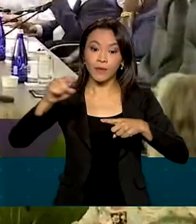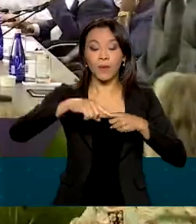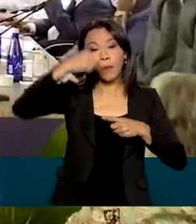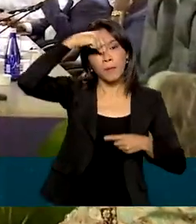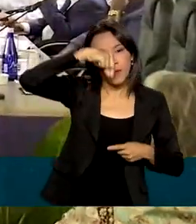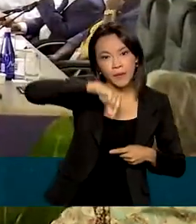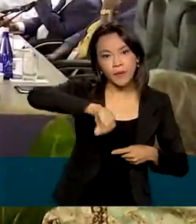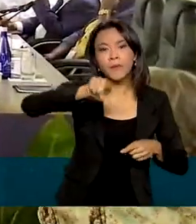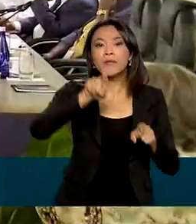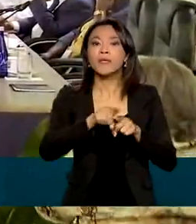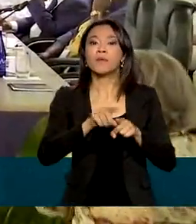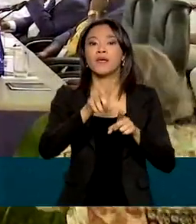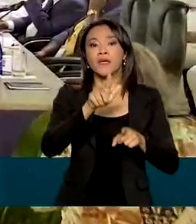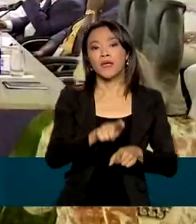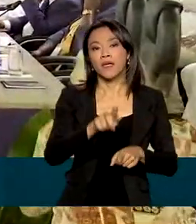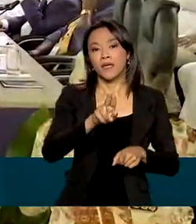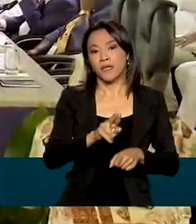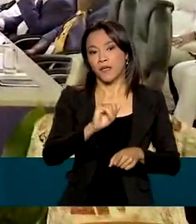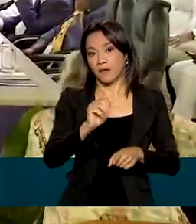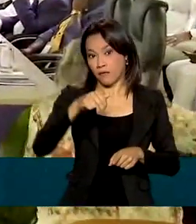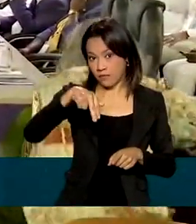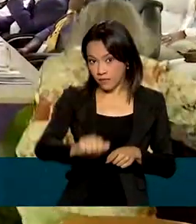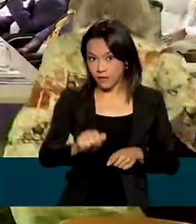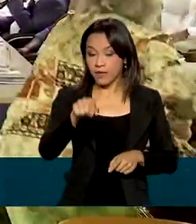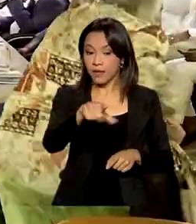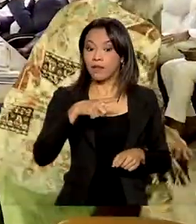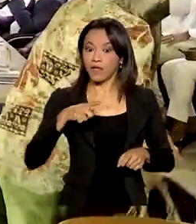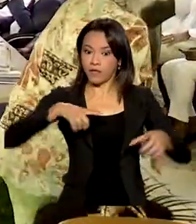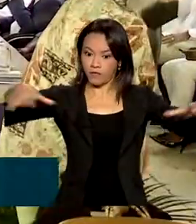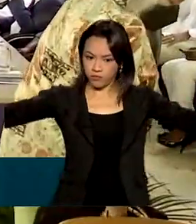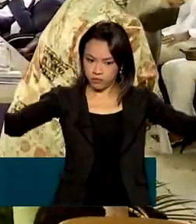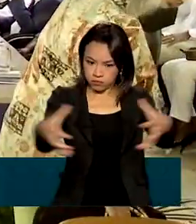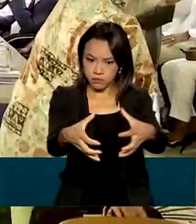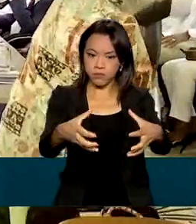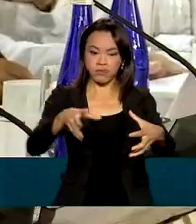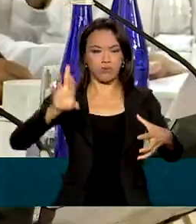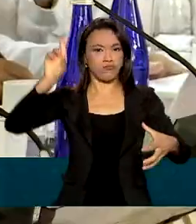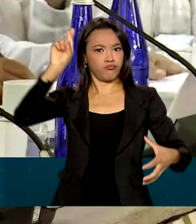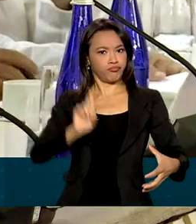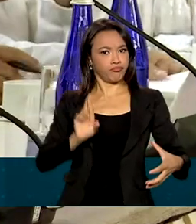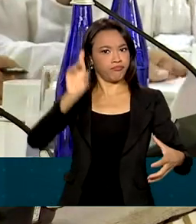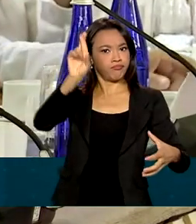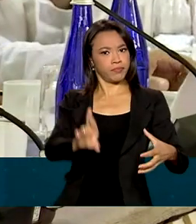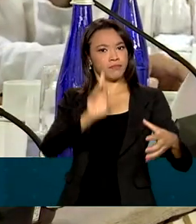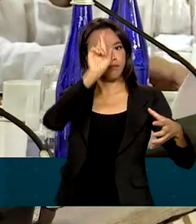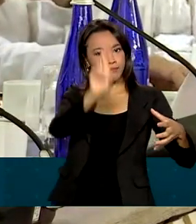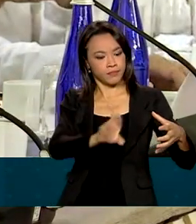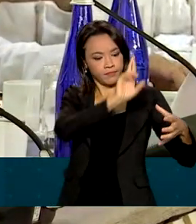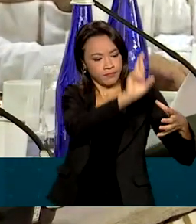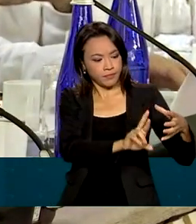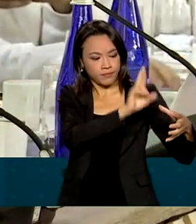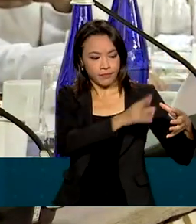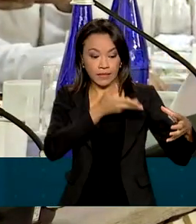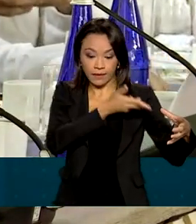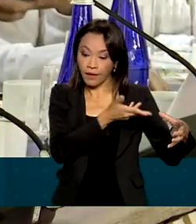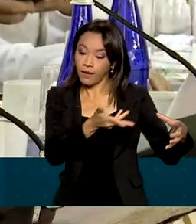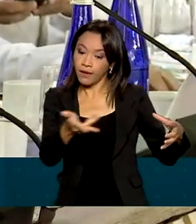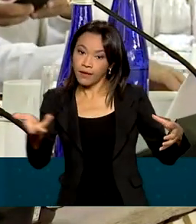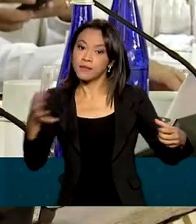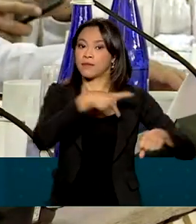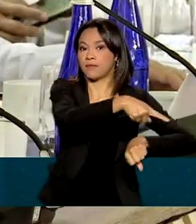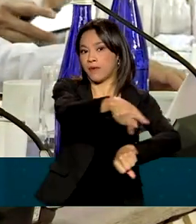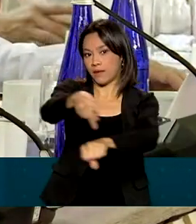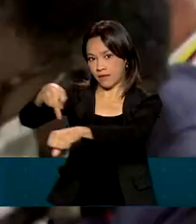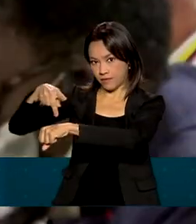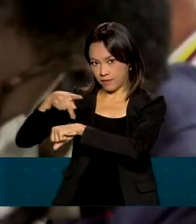Peru. A terceira reunião de cúpula do Fórum contou com chefes de Estado e representantes de parte desses países e também